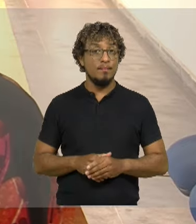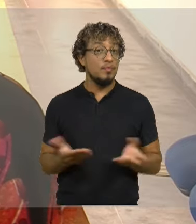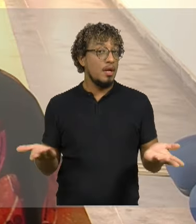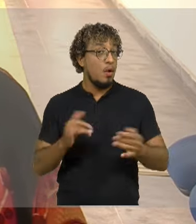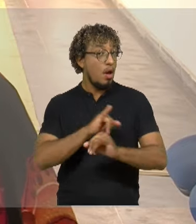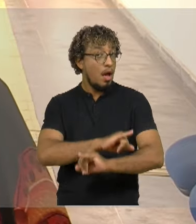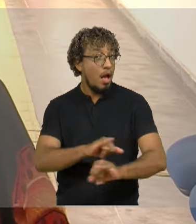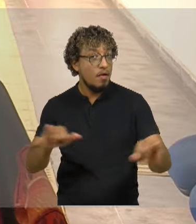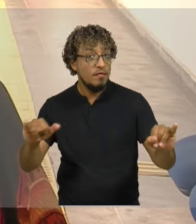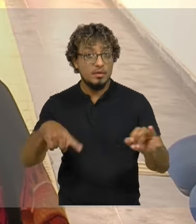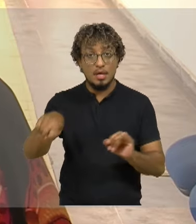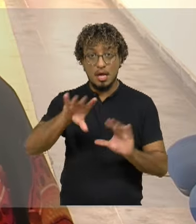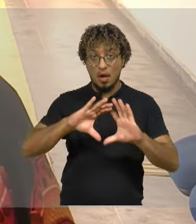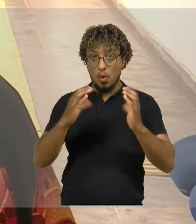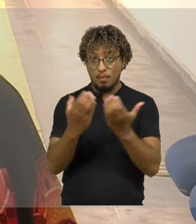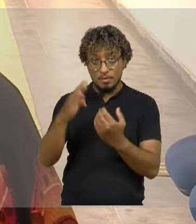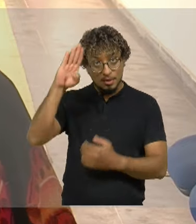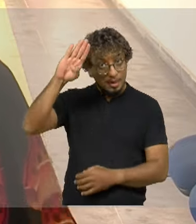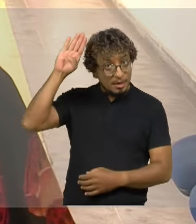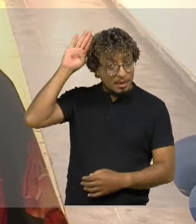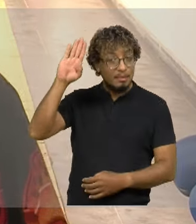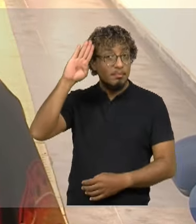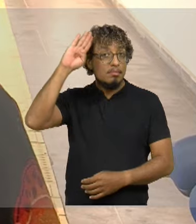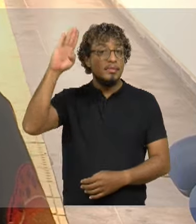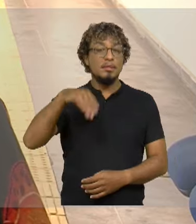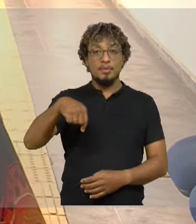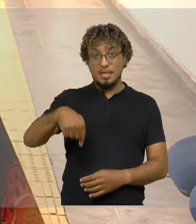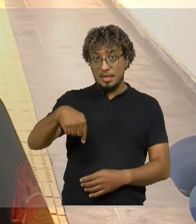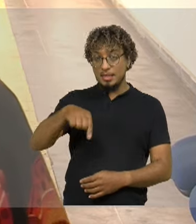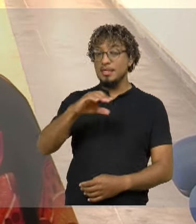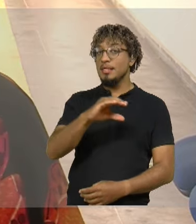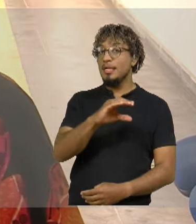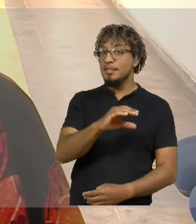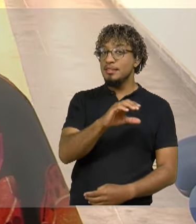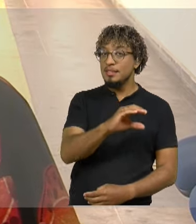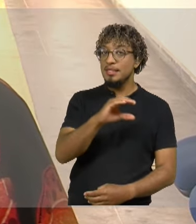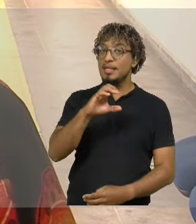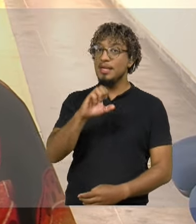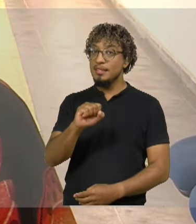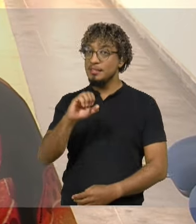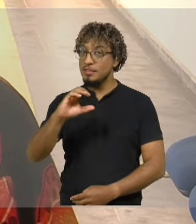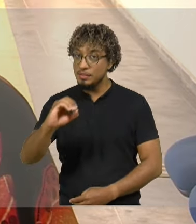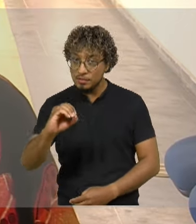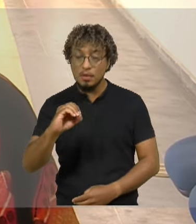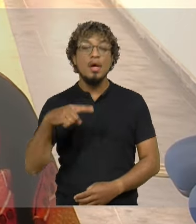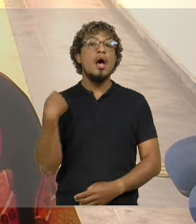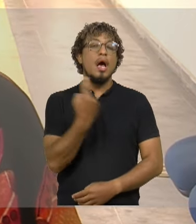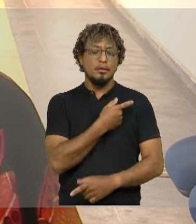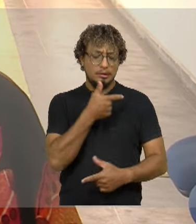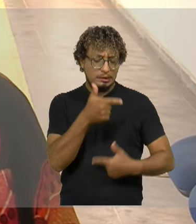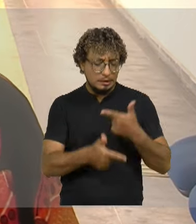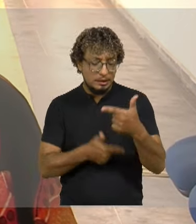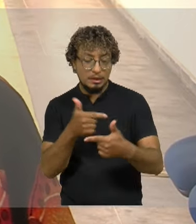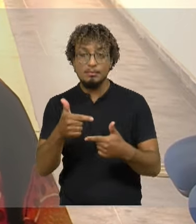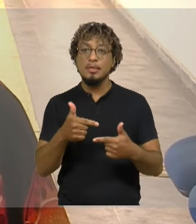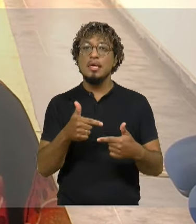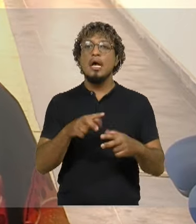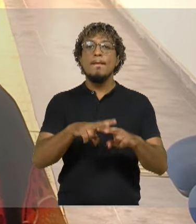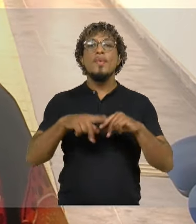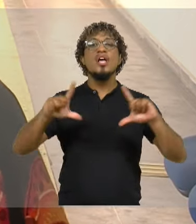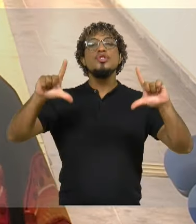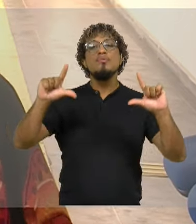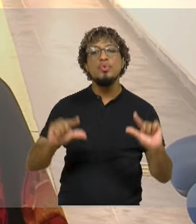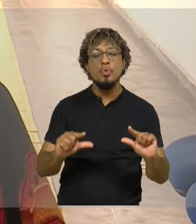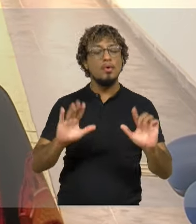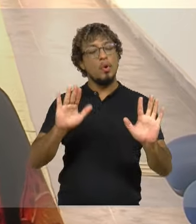principalmente o CCSO, é que nós estamos trabalhando. Mesmo com essa redução, melhor dizendo, a retenção dos